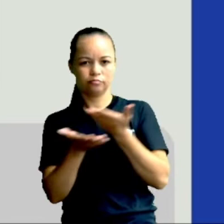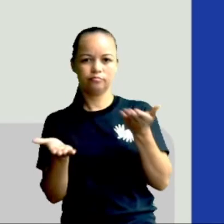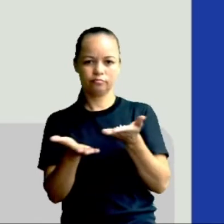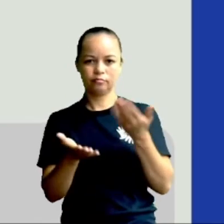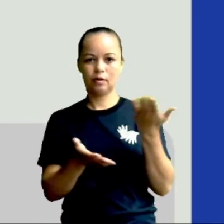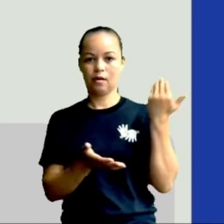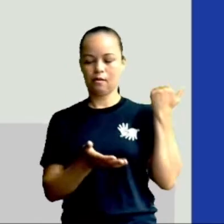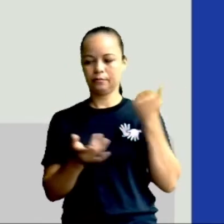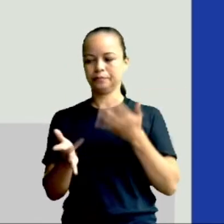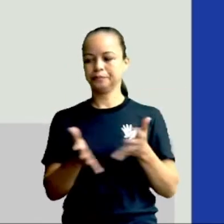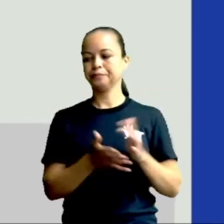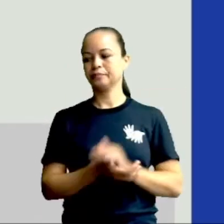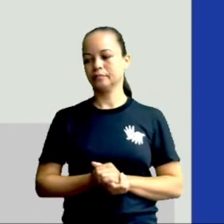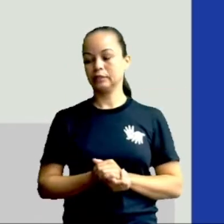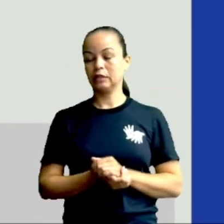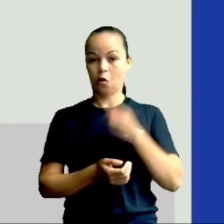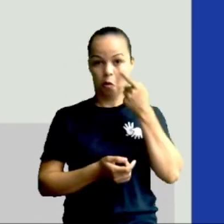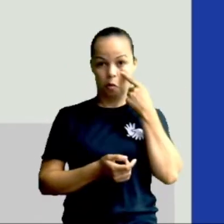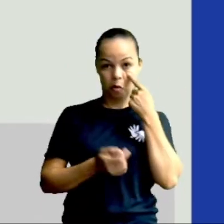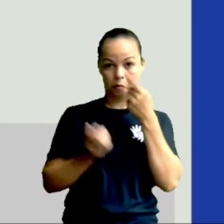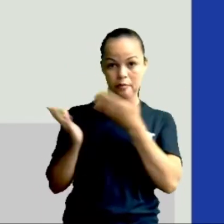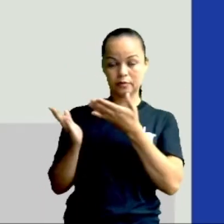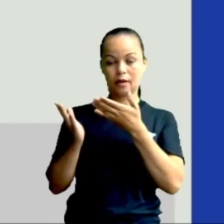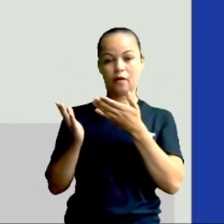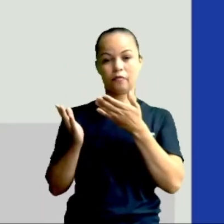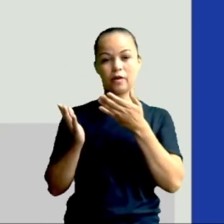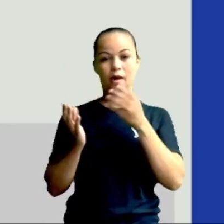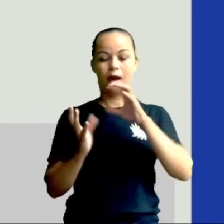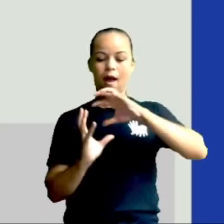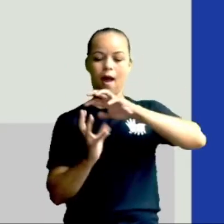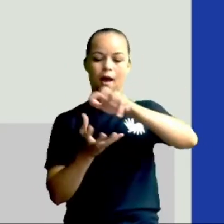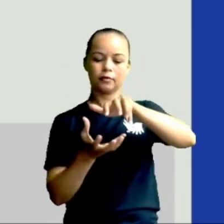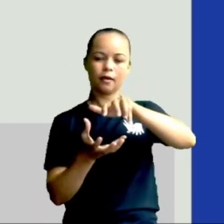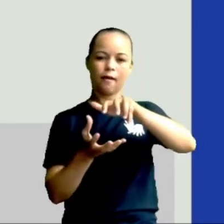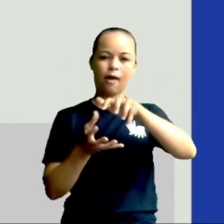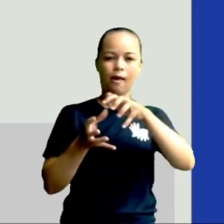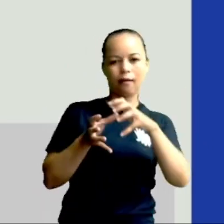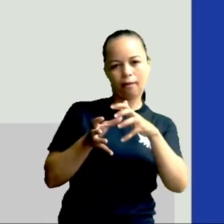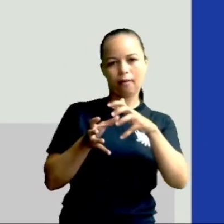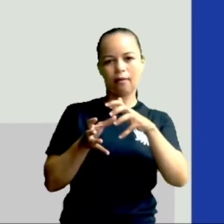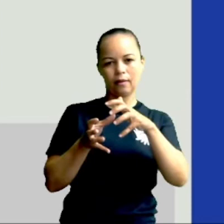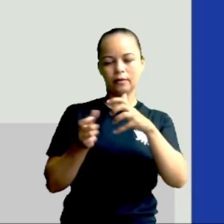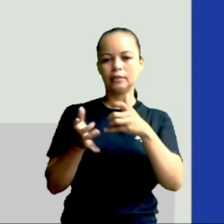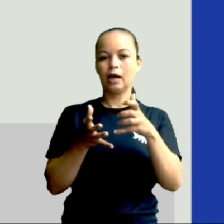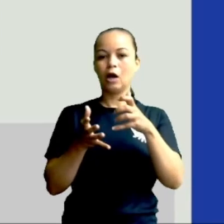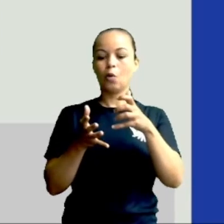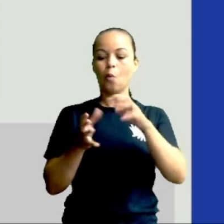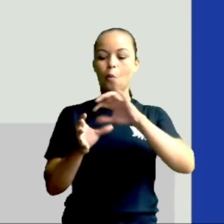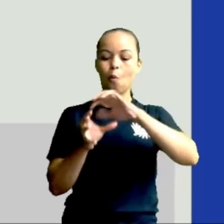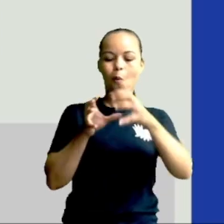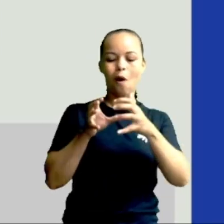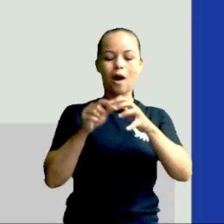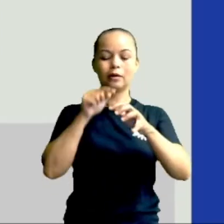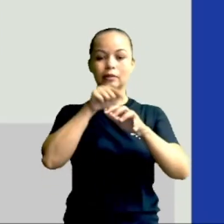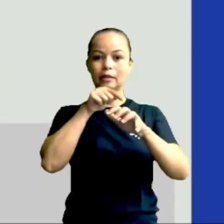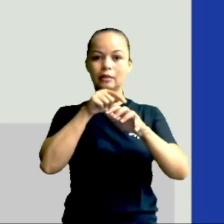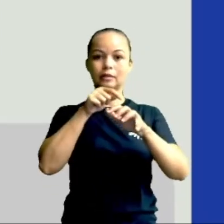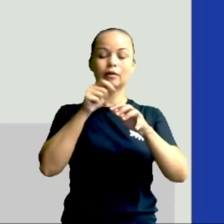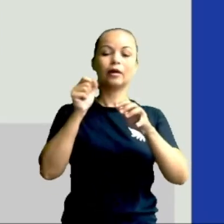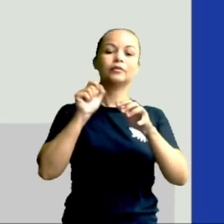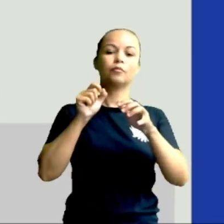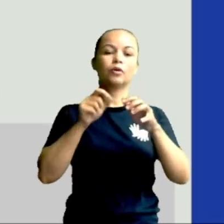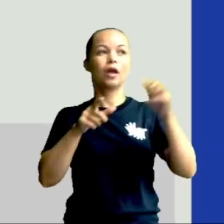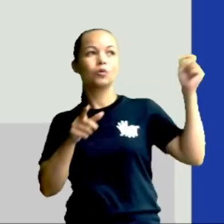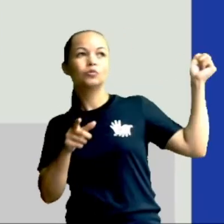é inclinada, tá vendo, gente? E aí, um lado dela fica recebendo raios solares,